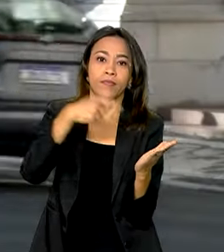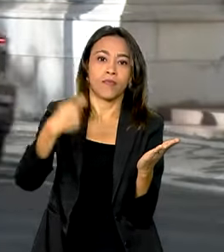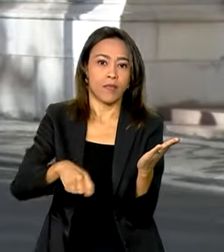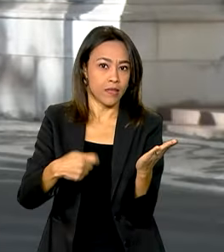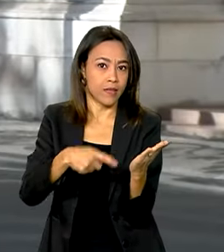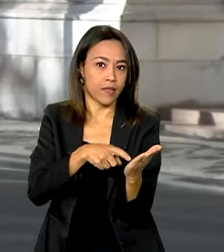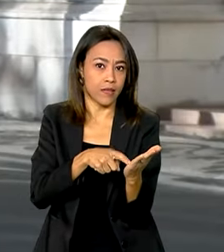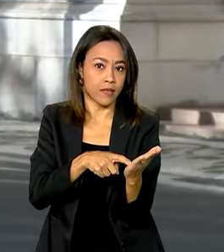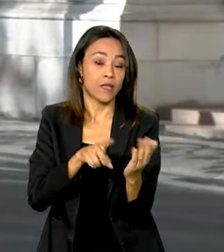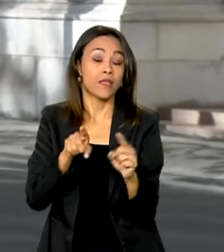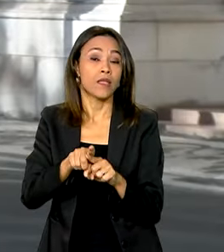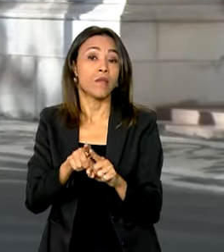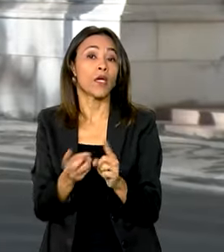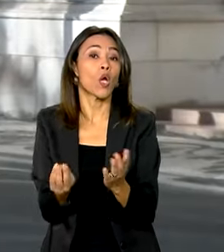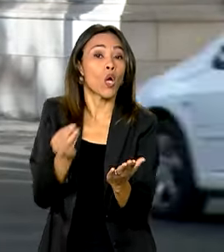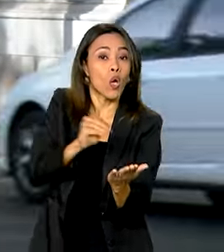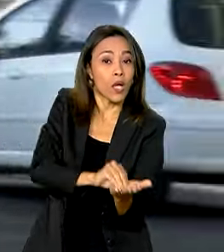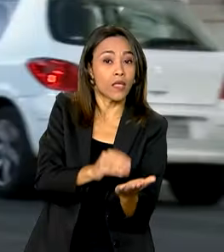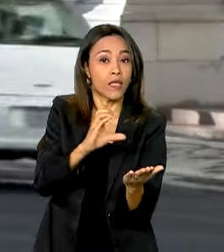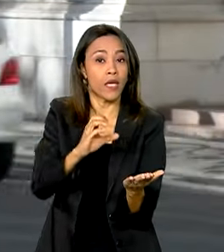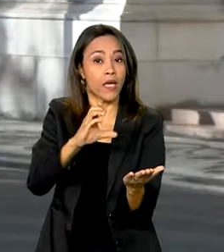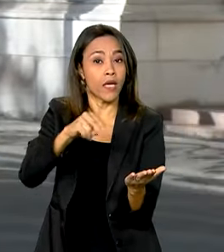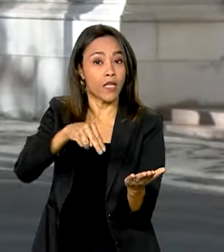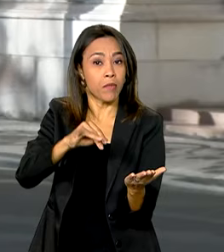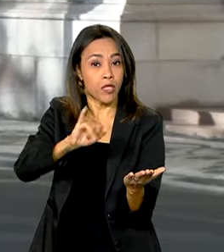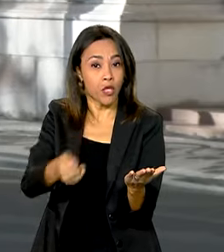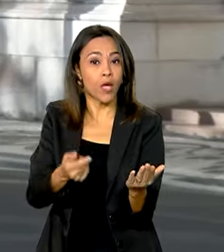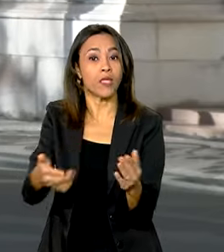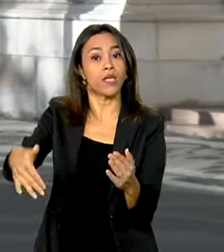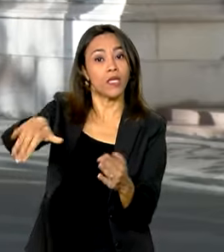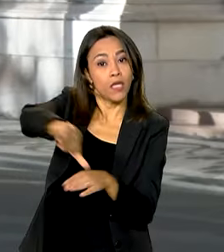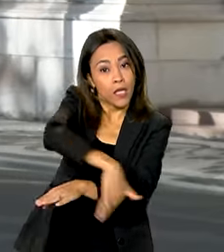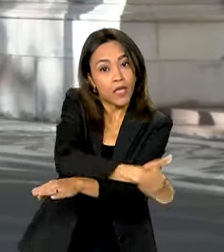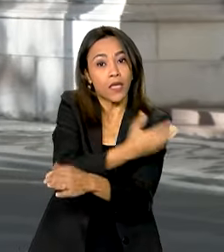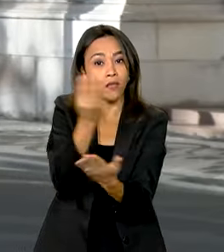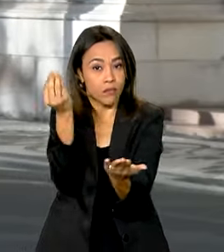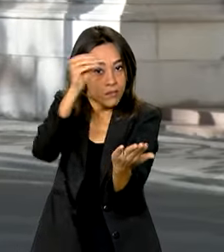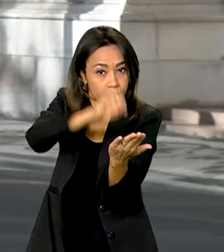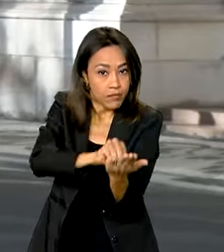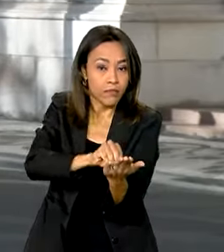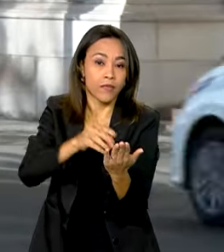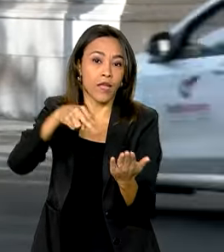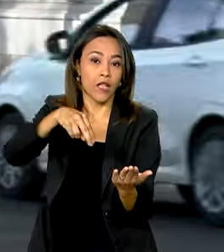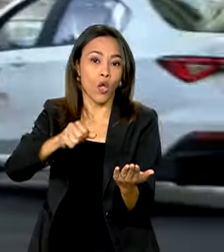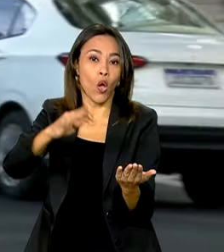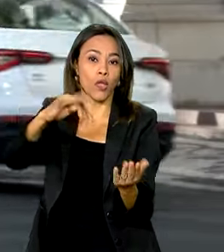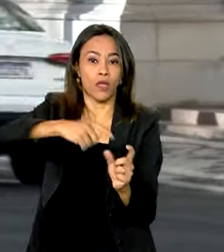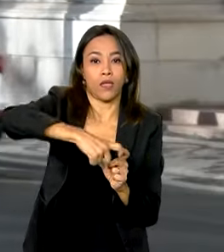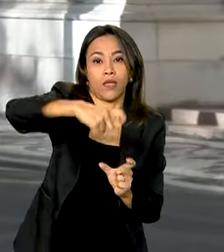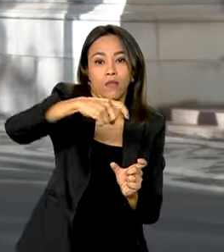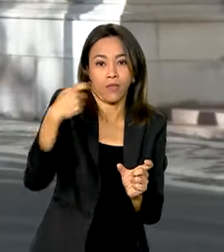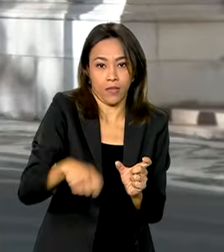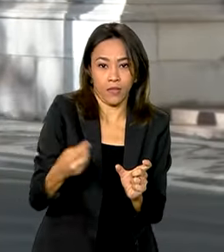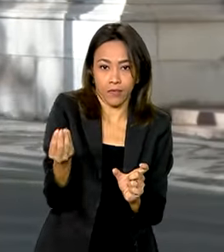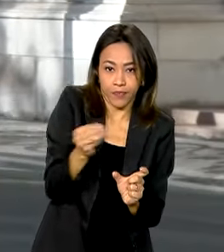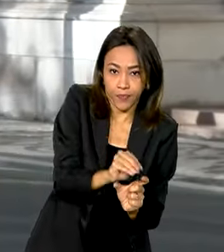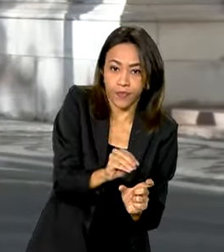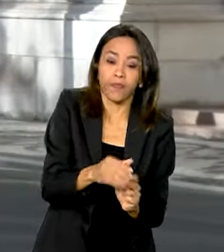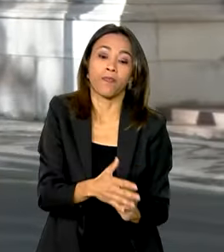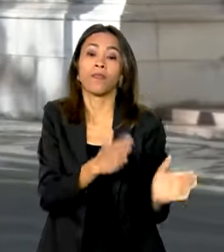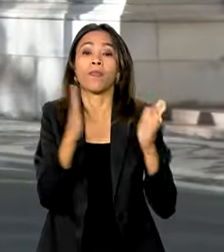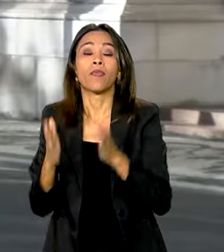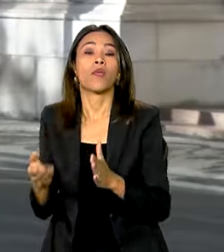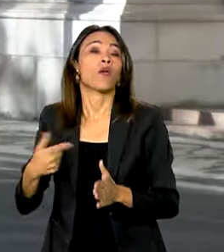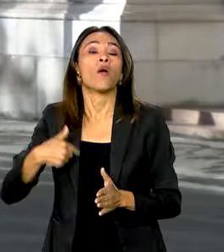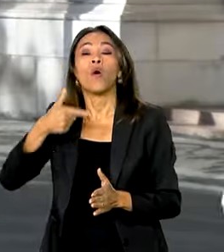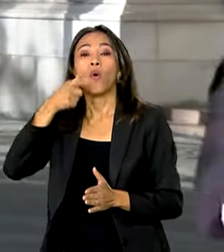e o endereço. Bom, Vanessa, agora falando de outra medida de apoio ao estado, ontem a Advocacia Geral